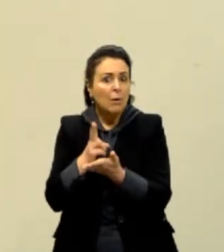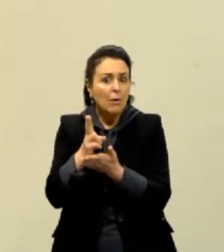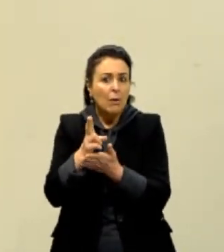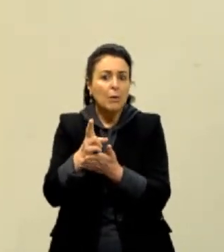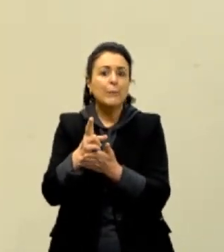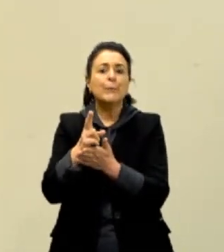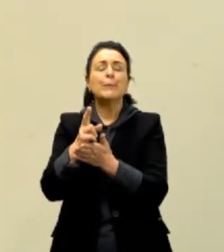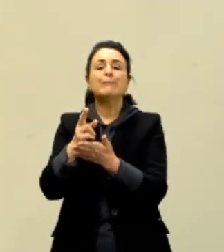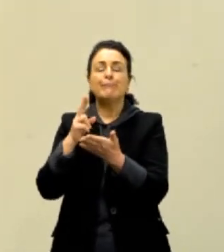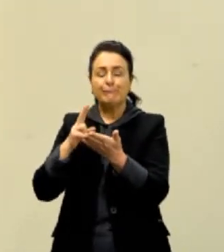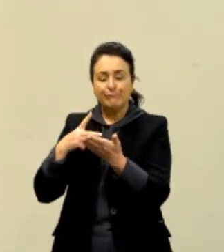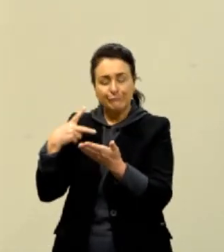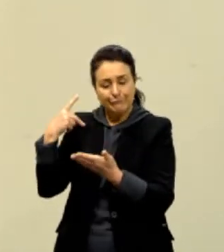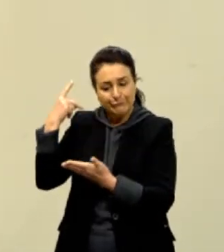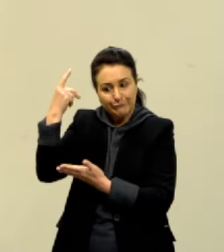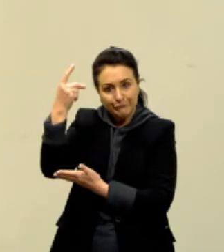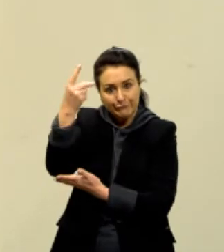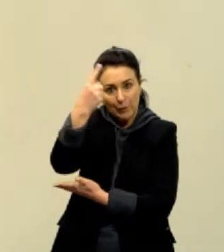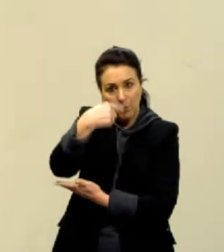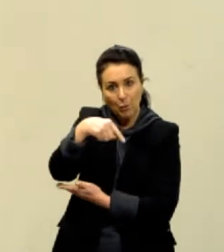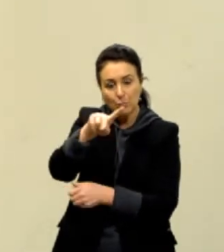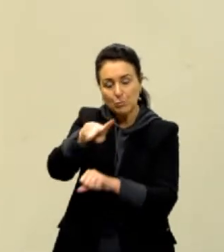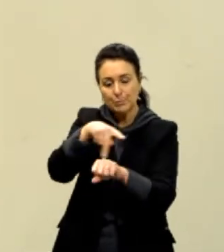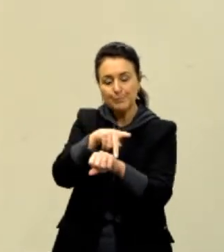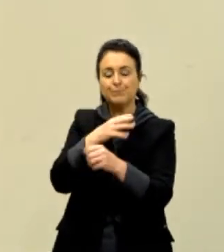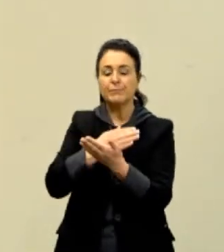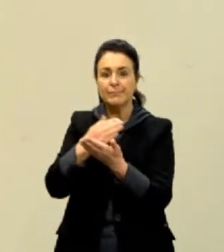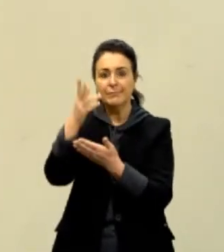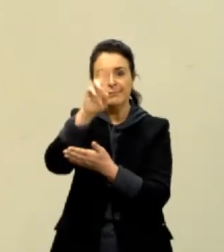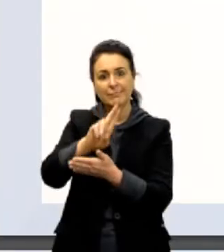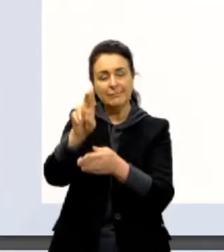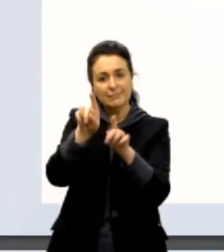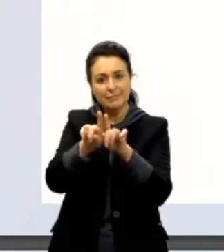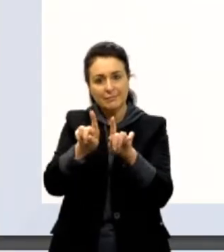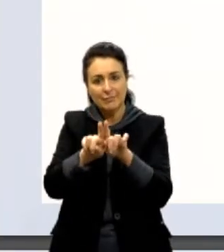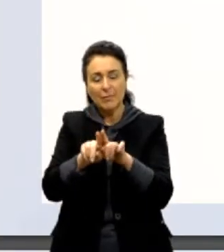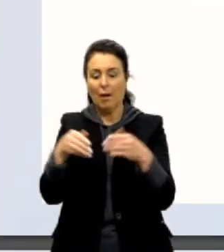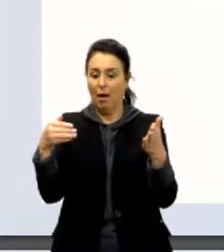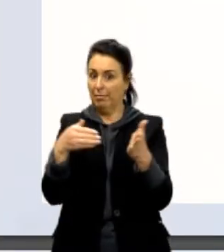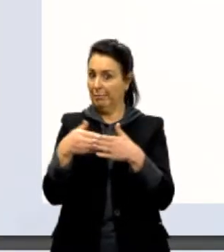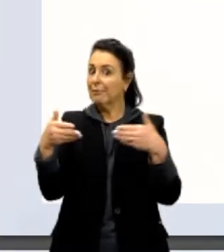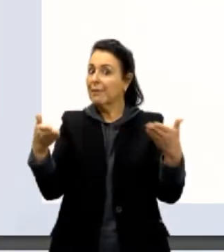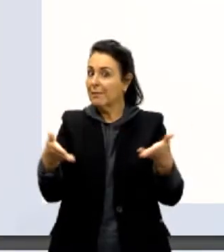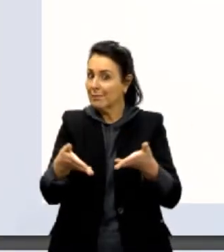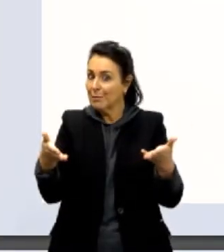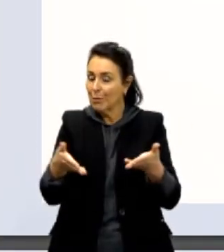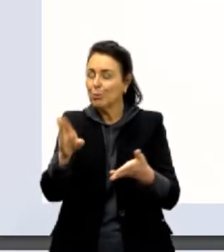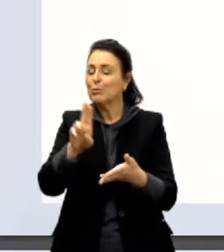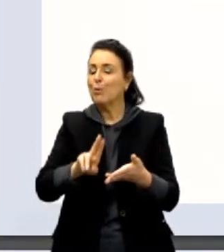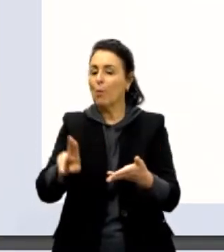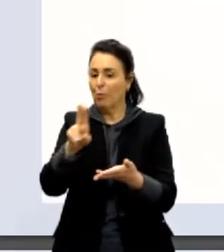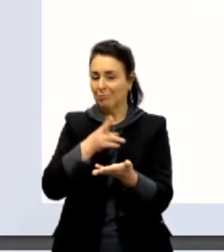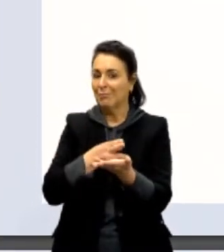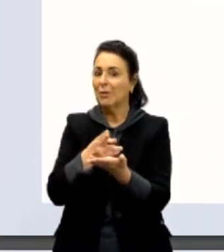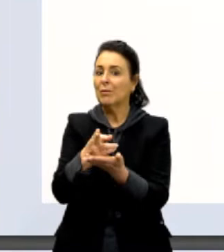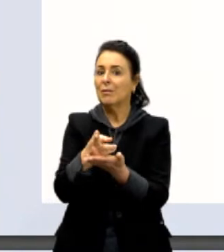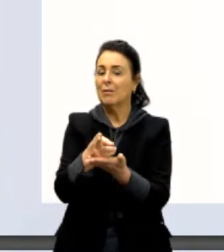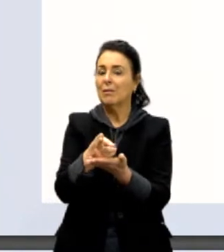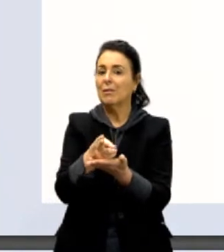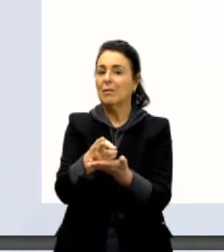anos outros países começaram a usar, e até hoje se usa isso aí. Só que